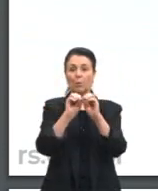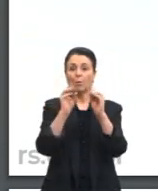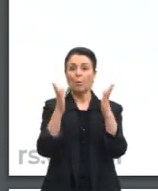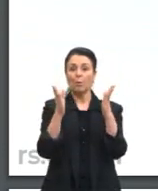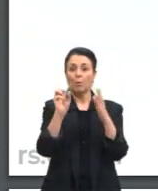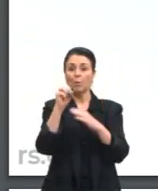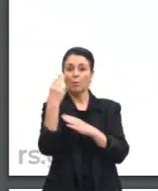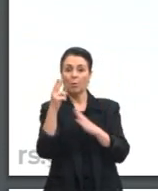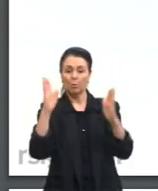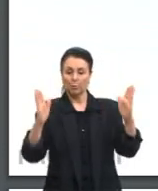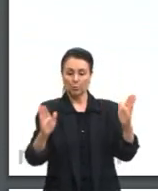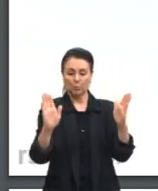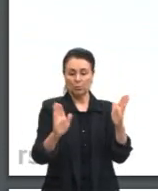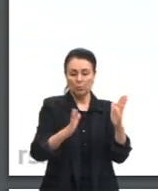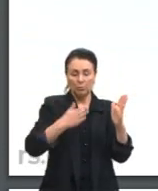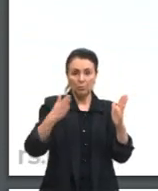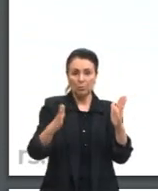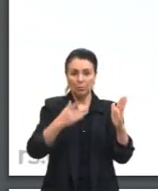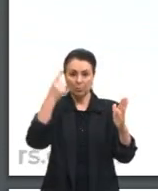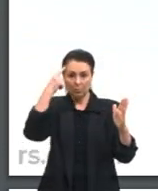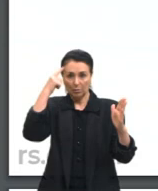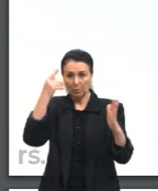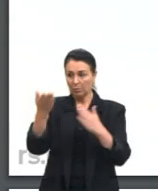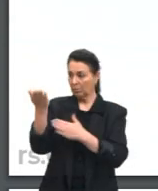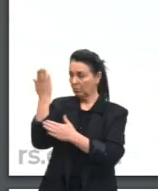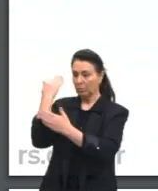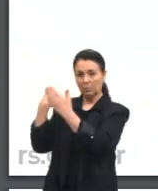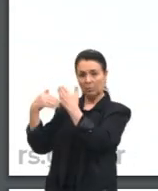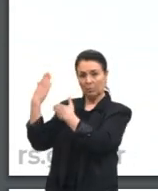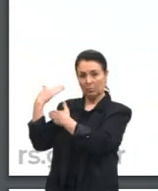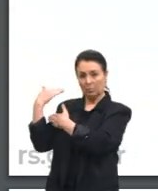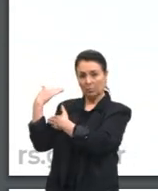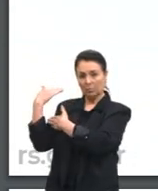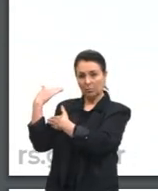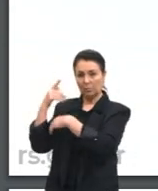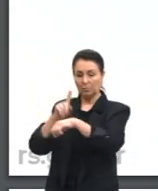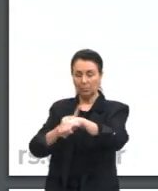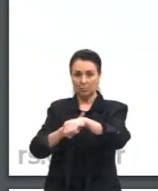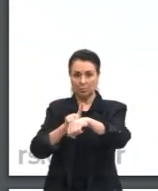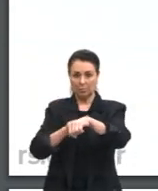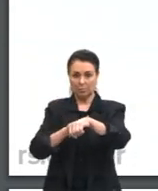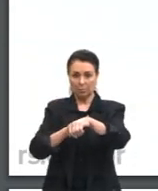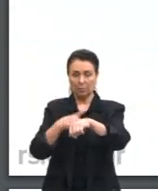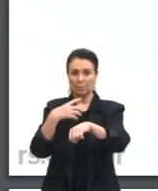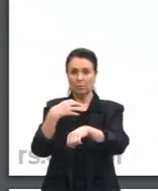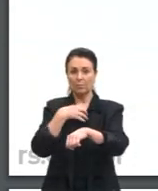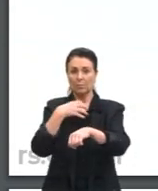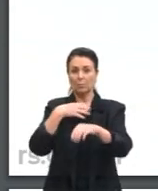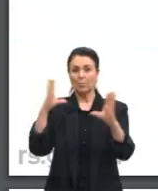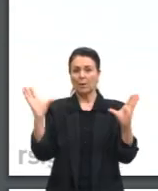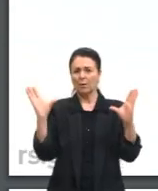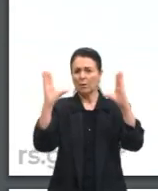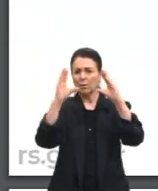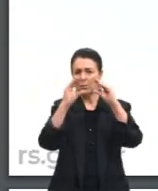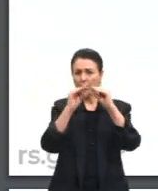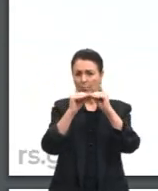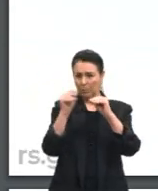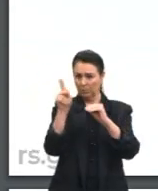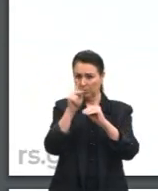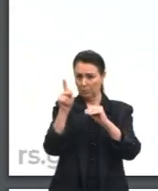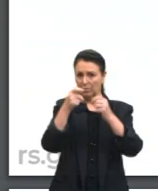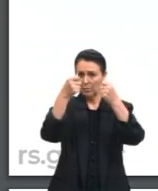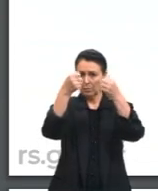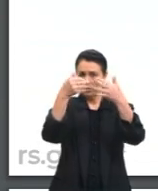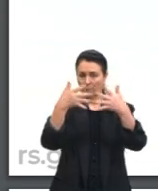pensando nela, então, sobre um tempo passado. Então, de maneira mais resumida, a gente já falou sobre